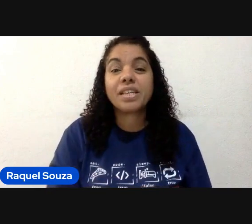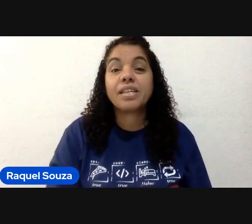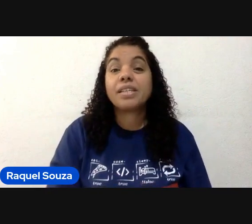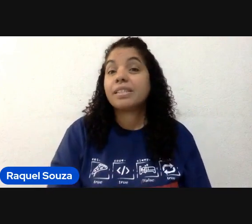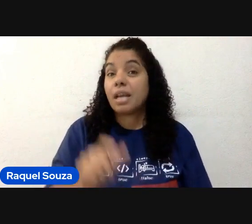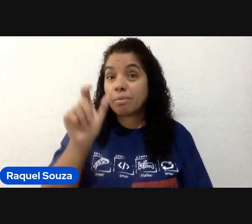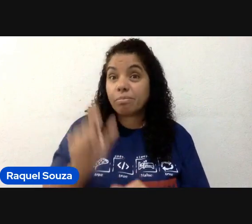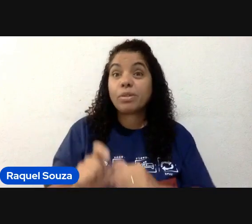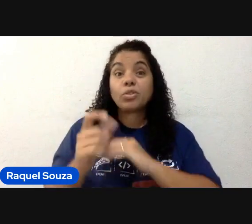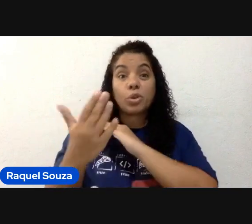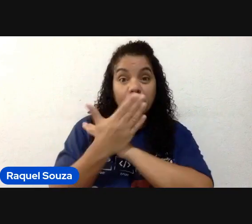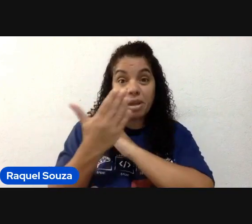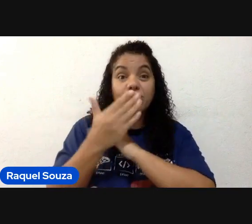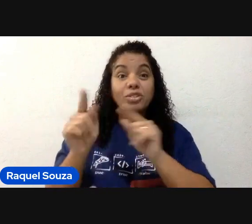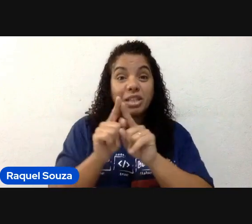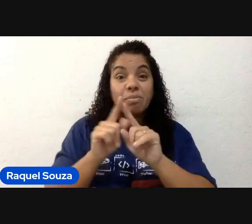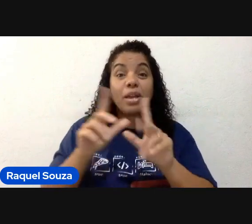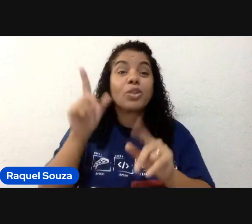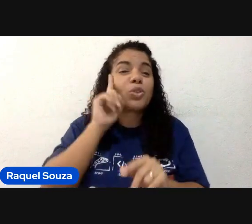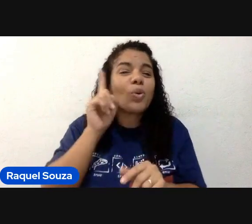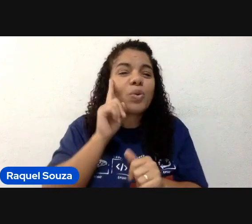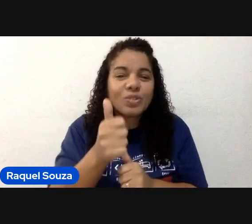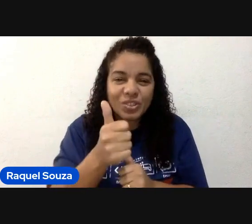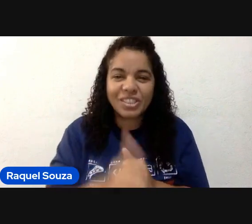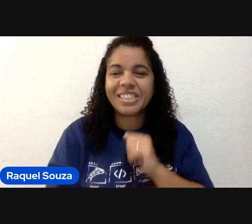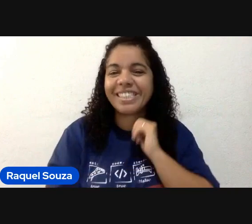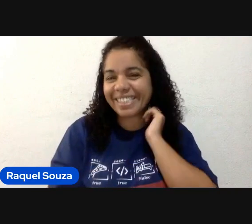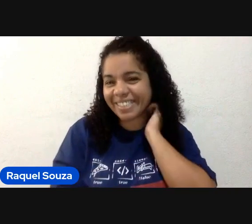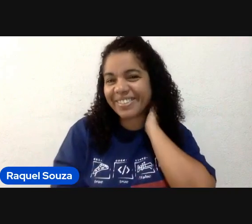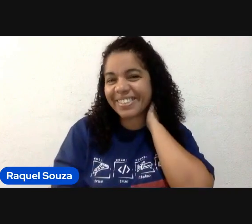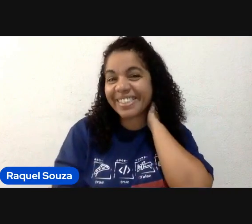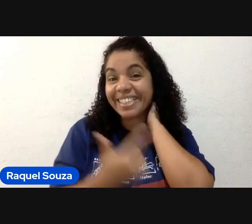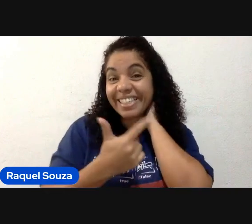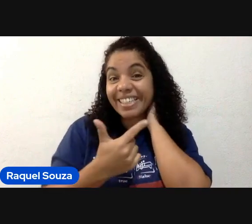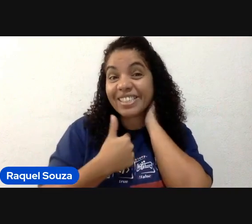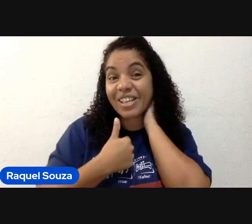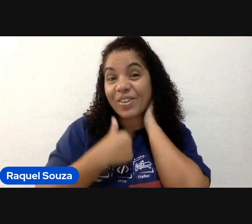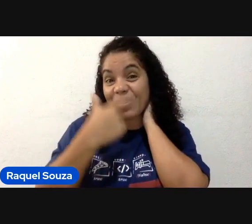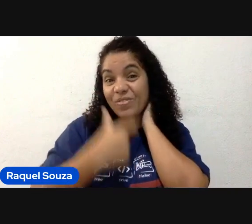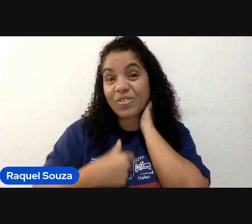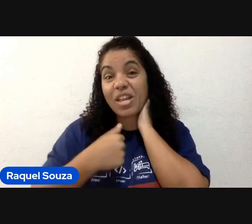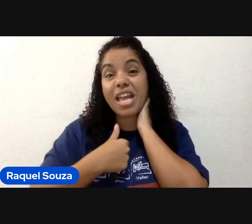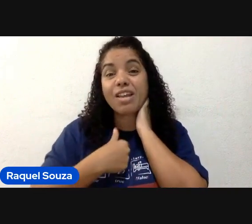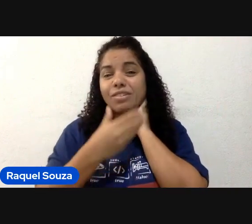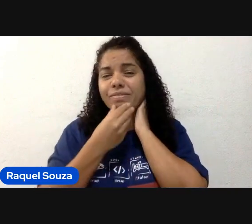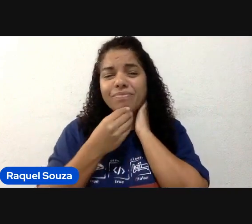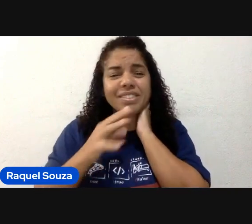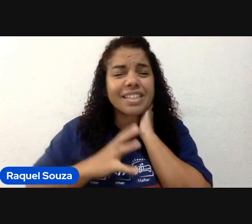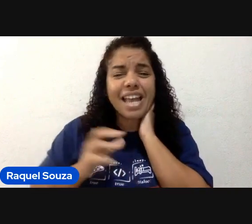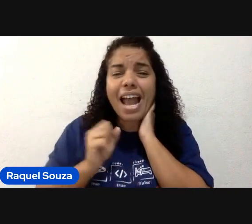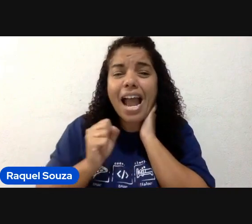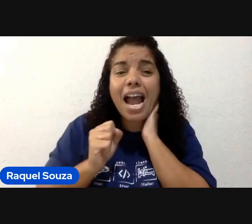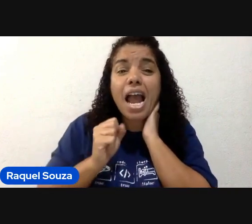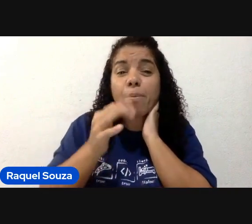pessoa que me ajuda aí todos os dias também. E o segundo ponto sobre mim é que eu sou um cara que ama plantas.